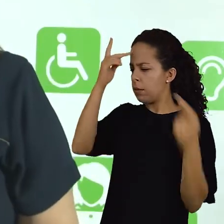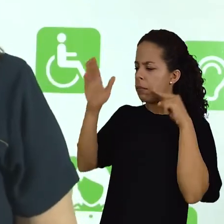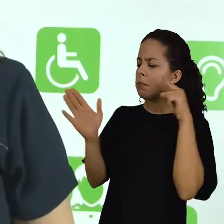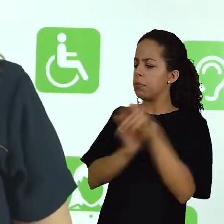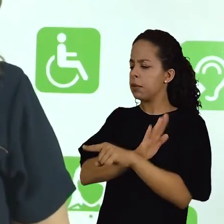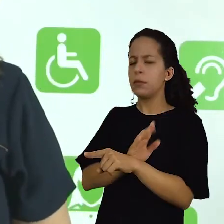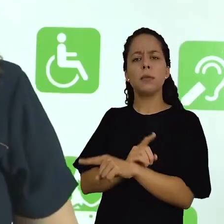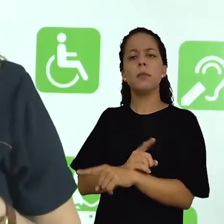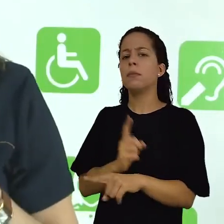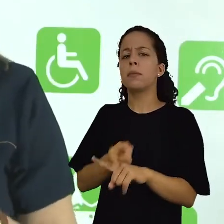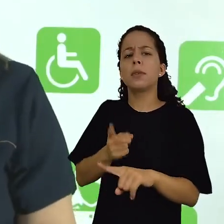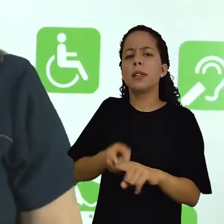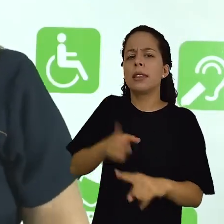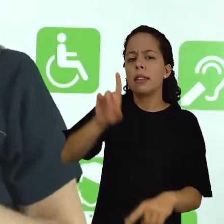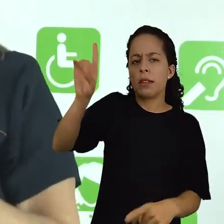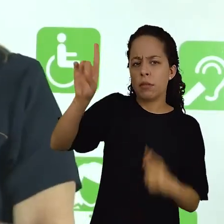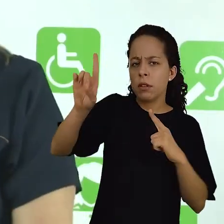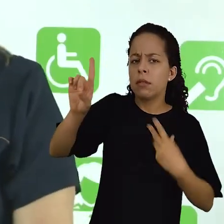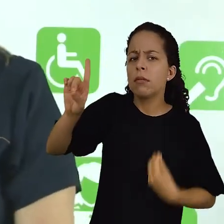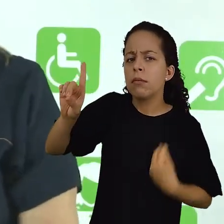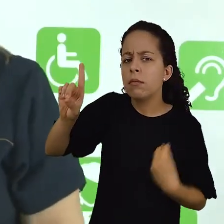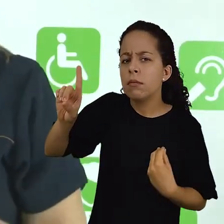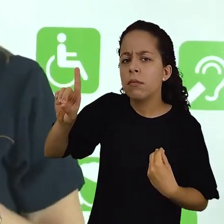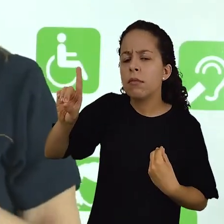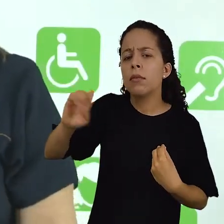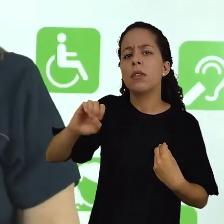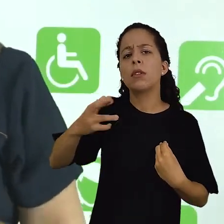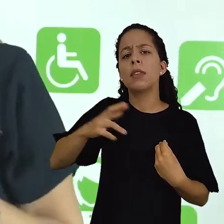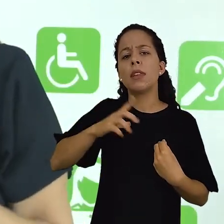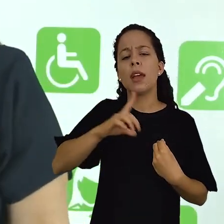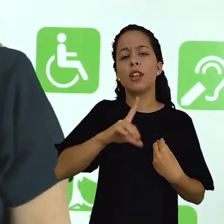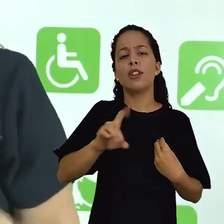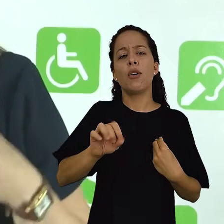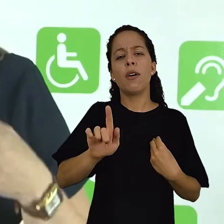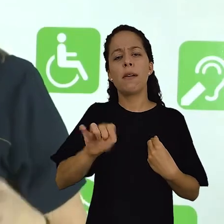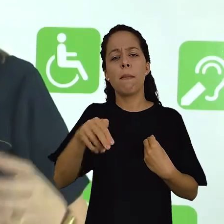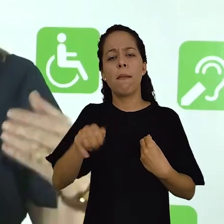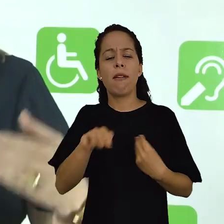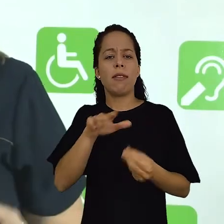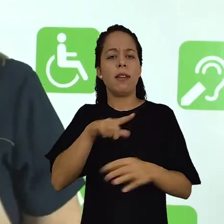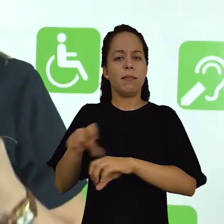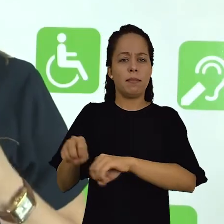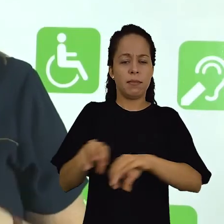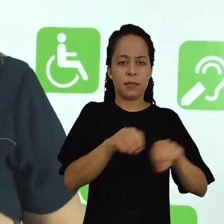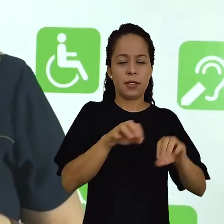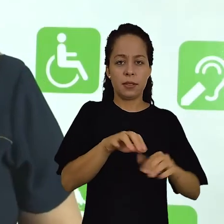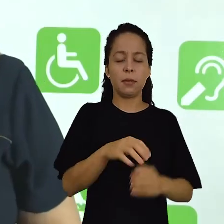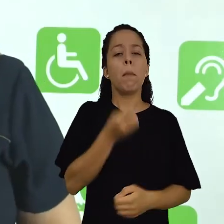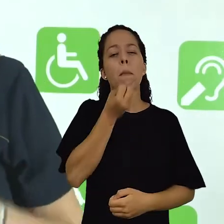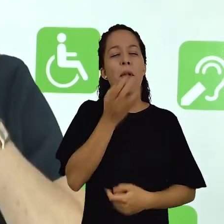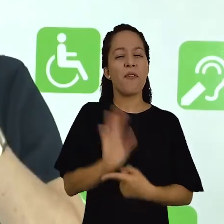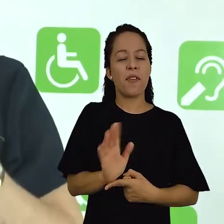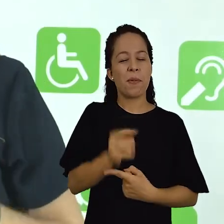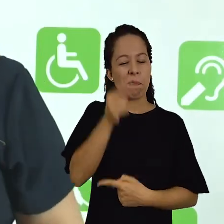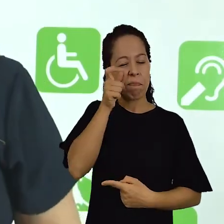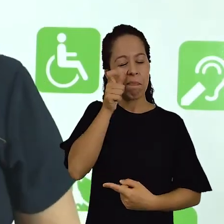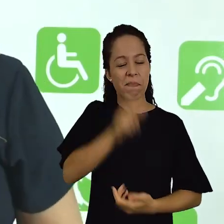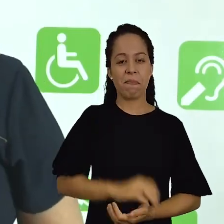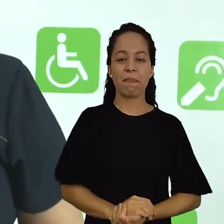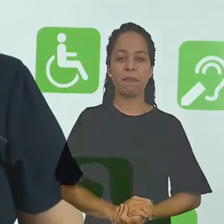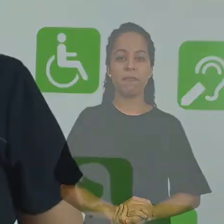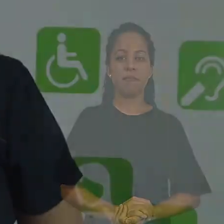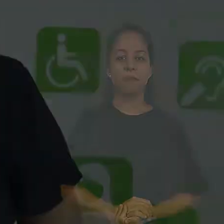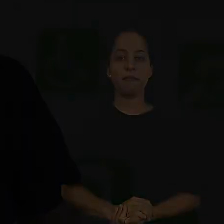os fiéis a questionarem a existência de Deus, questionar os dogmas que a eles são transmitidos. Muito bom filme,